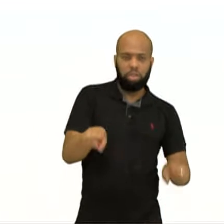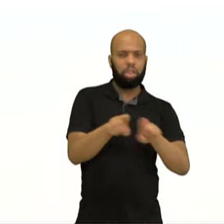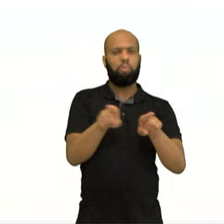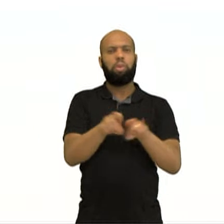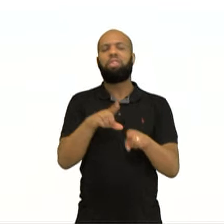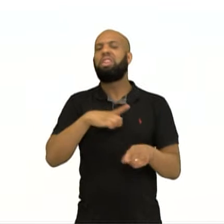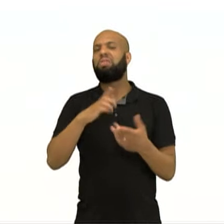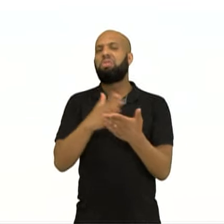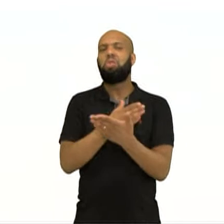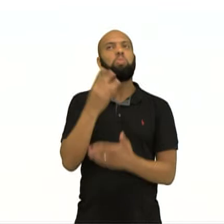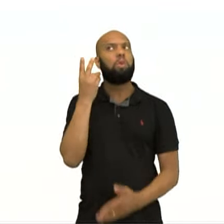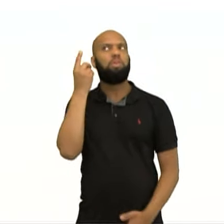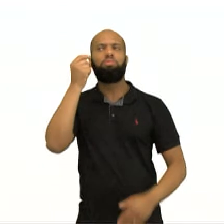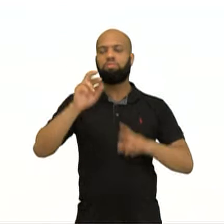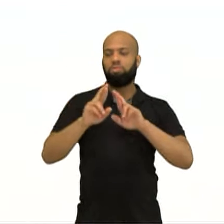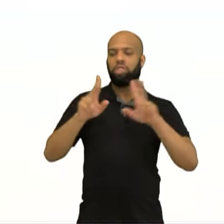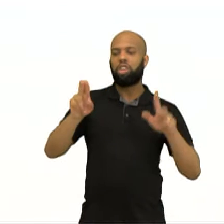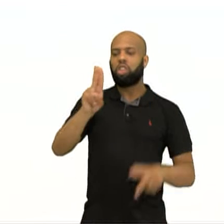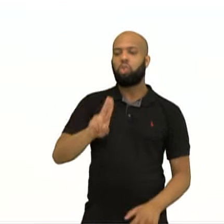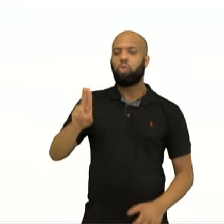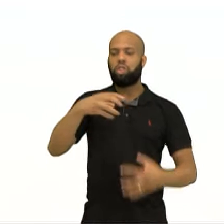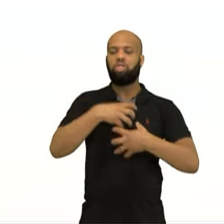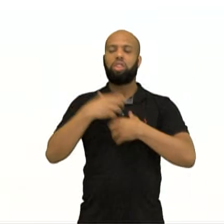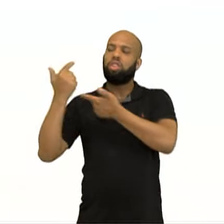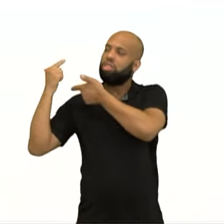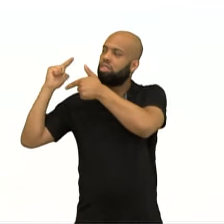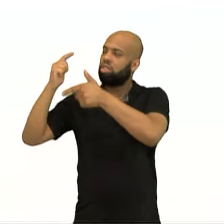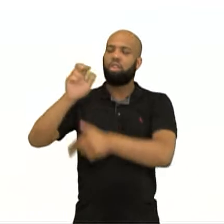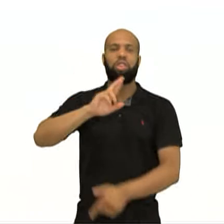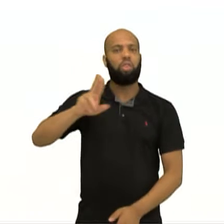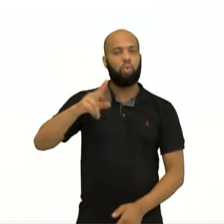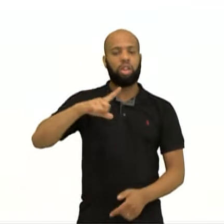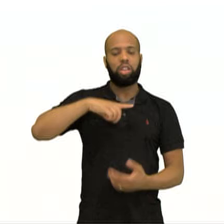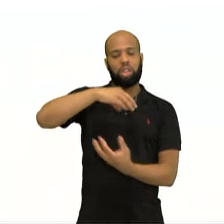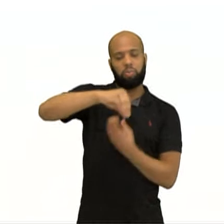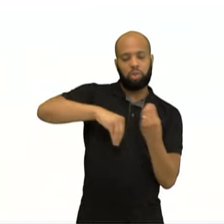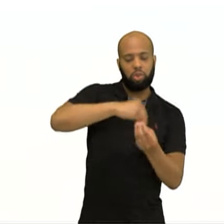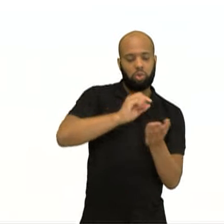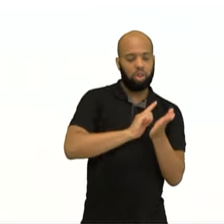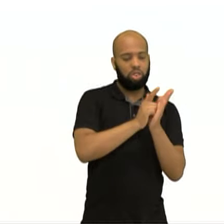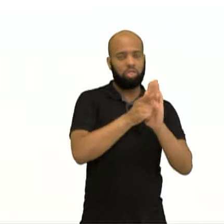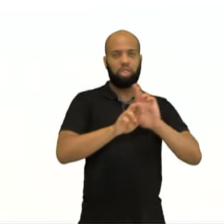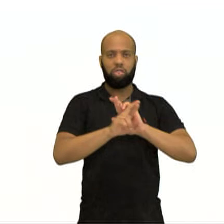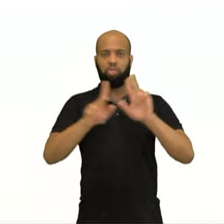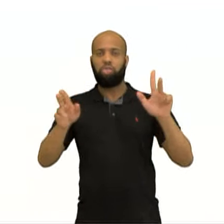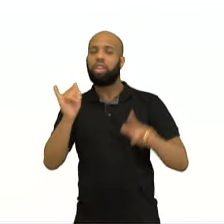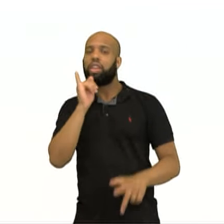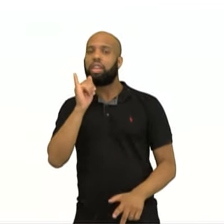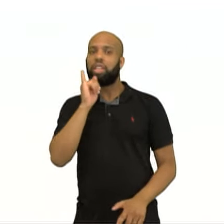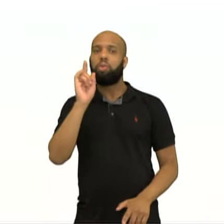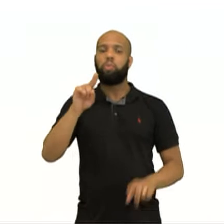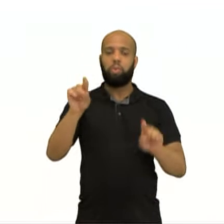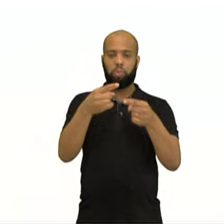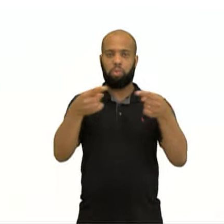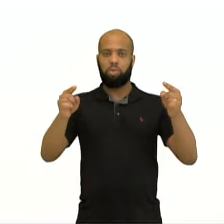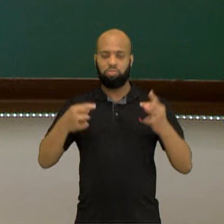aplicados de maneiras não convencionais. Mistura de diversos gêneros opostos, como música eletrônica e música clássica. No